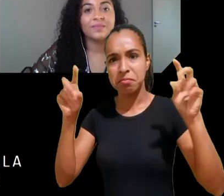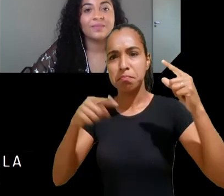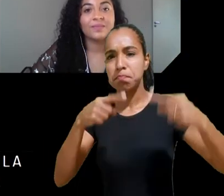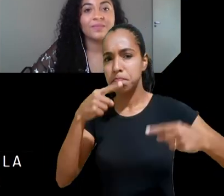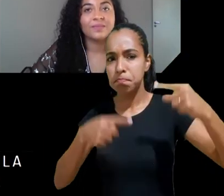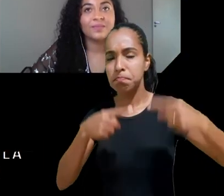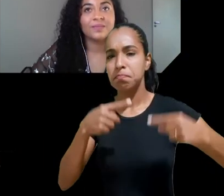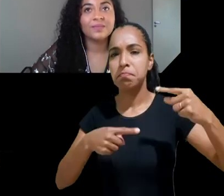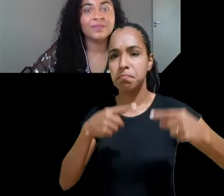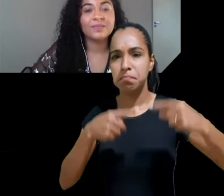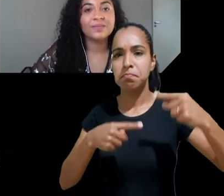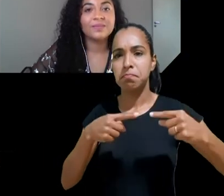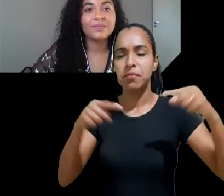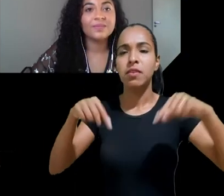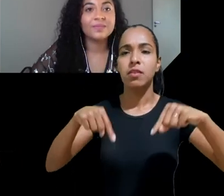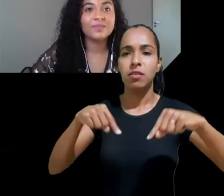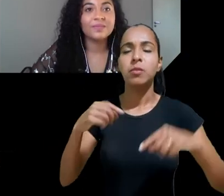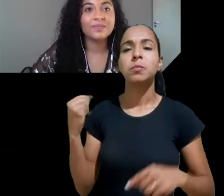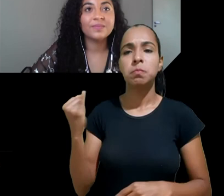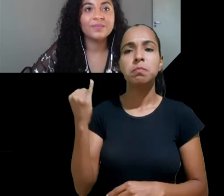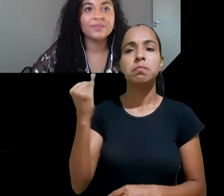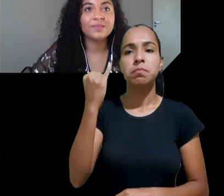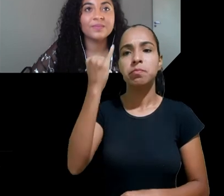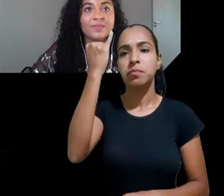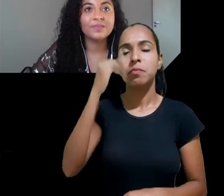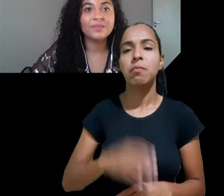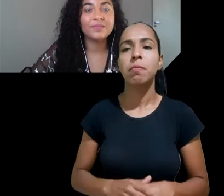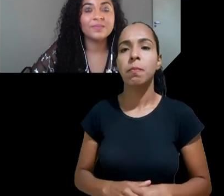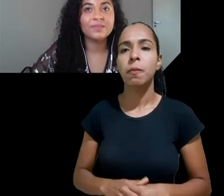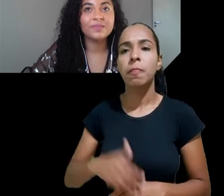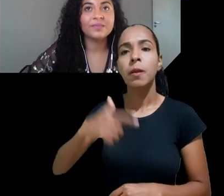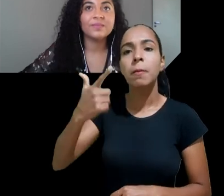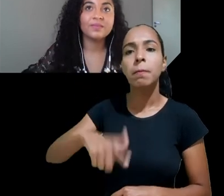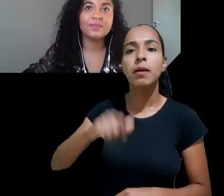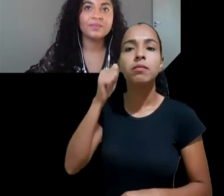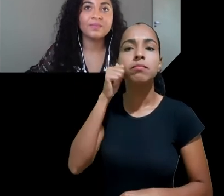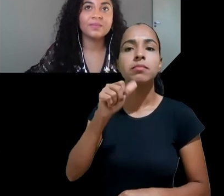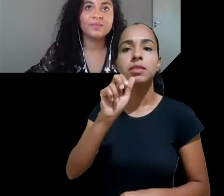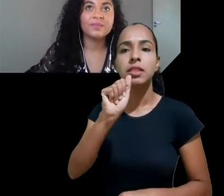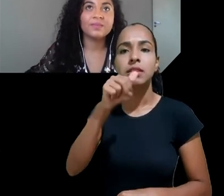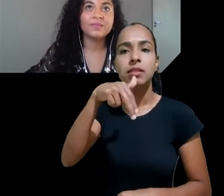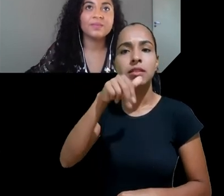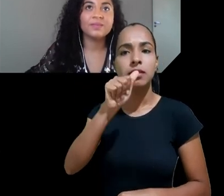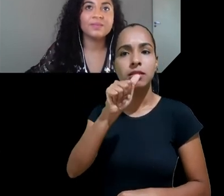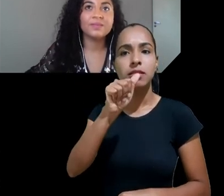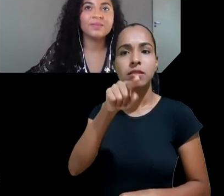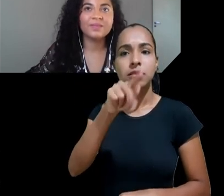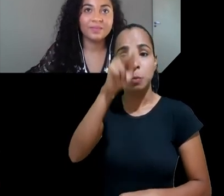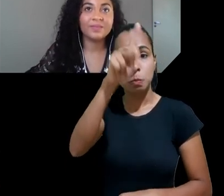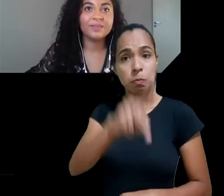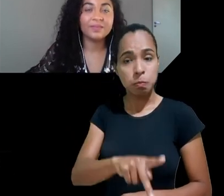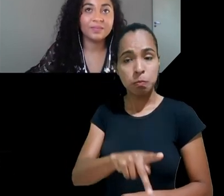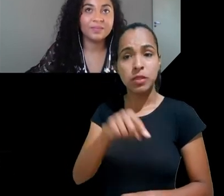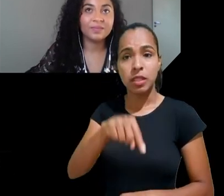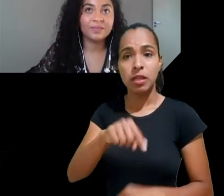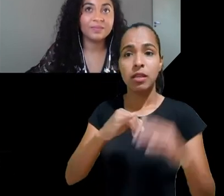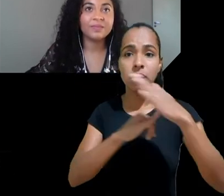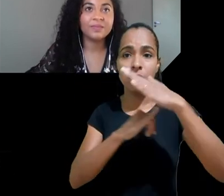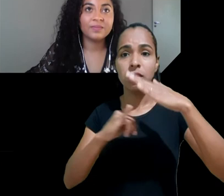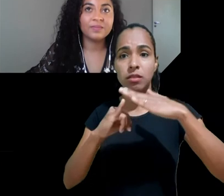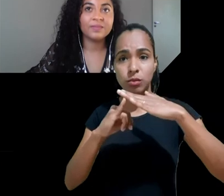dias a Ana Lúcia Villela a nossa presidente do Instituto Alana o Marcos Misch nosso vice-presidente preciso também